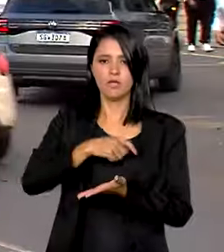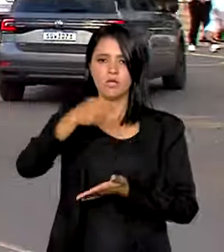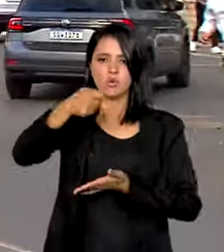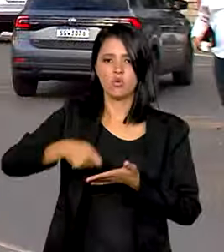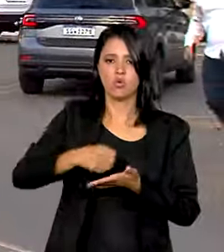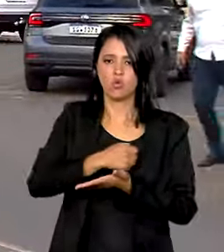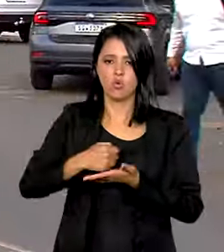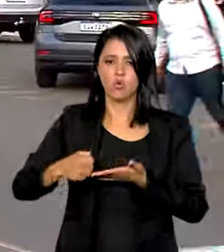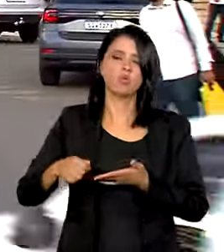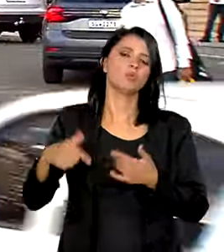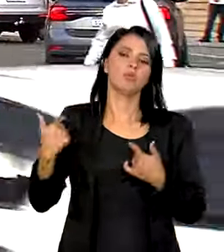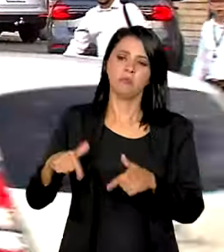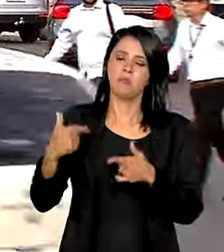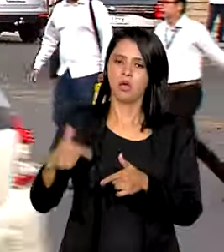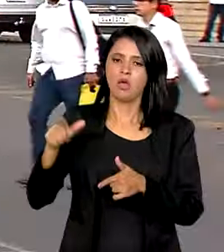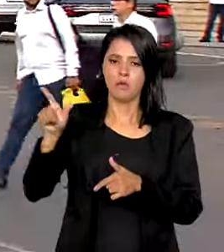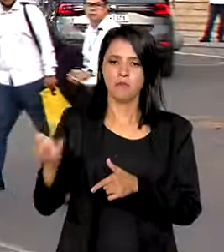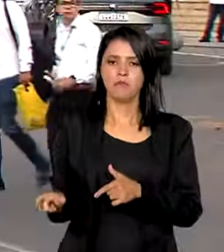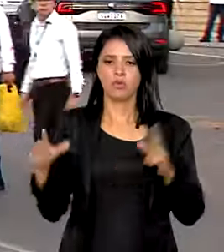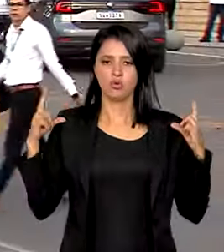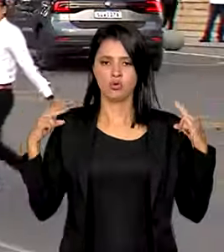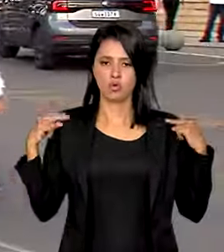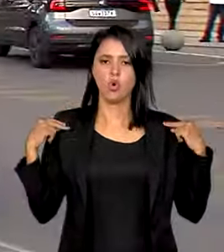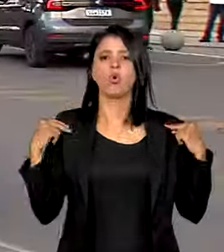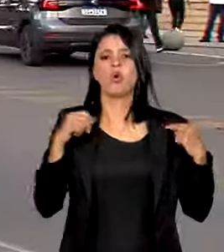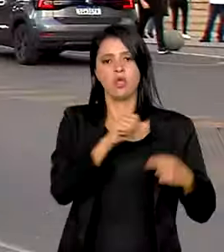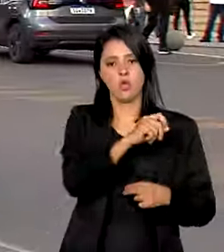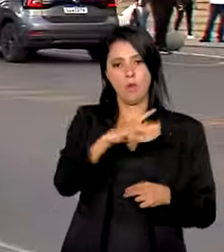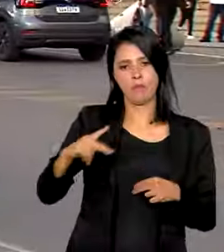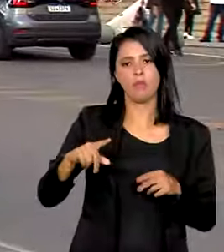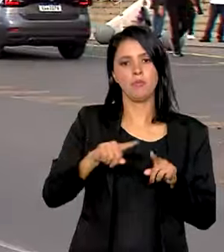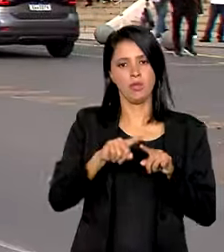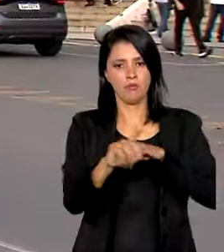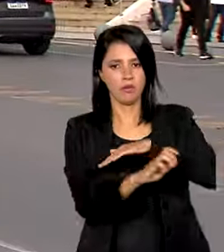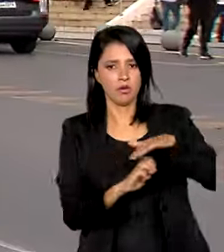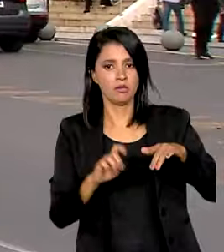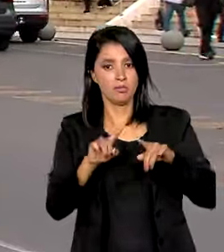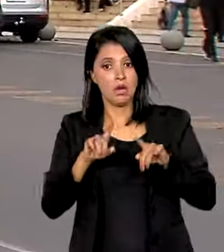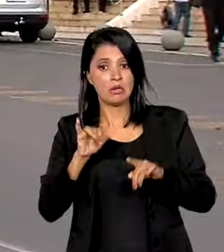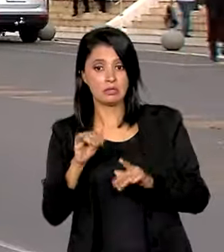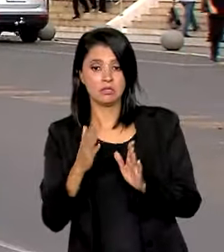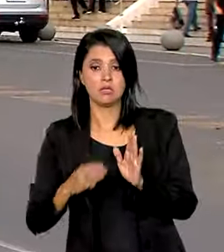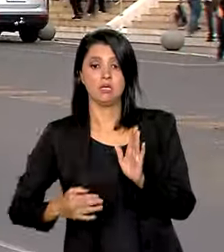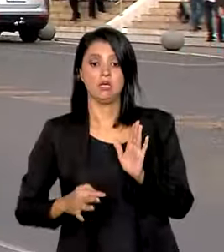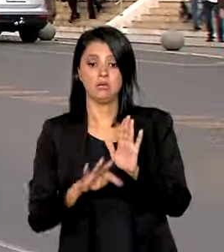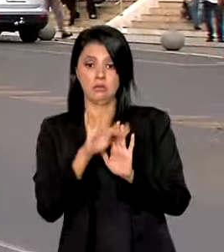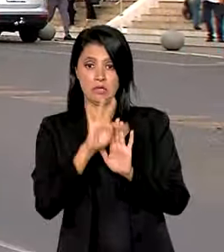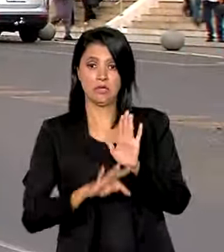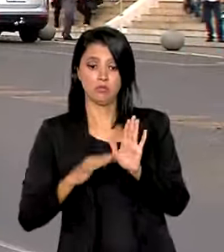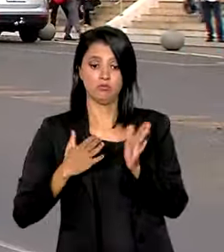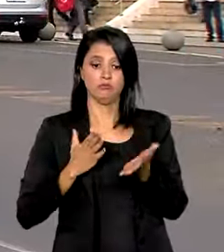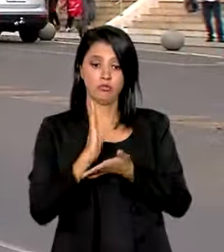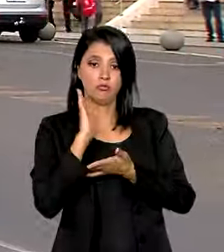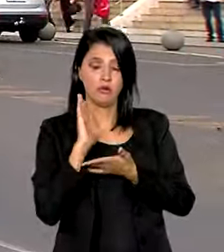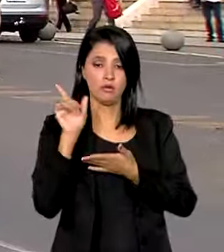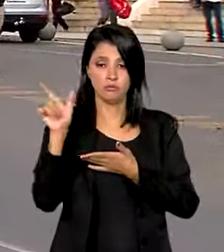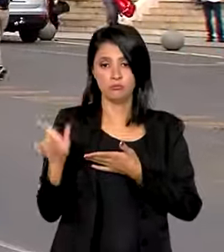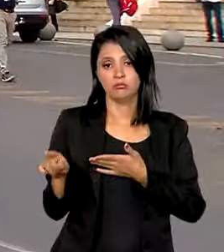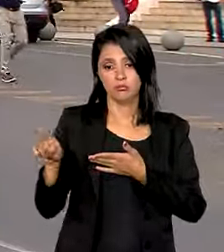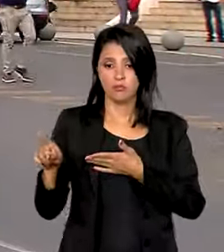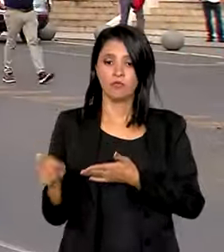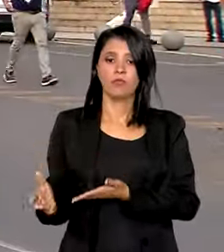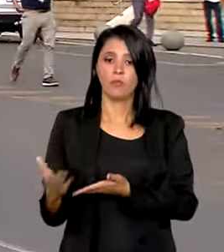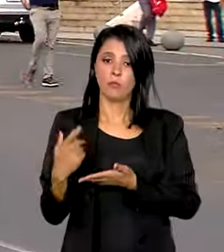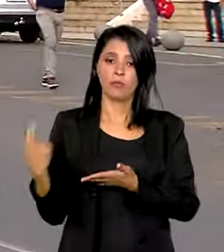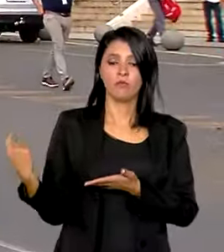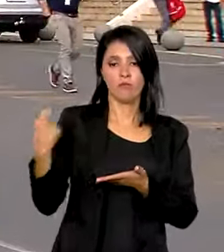motorista e o aplicativo de transporte, mas caso o texto seja aprovado pelos parlamentares, os autônomos vão recolher